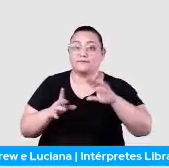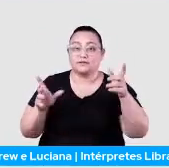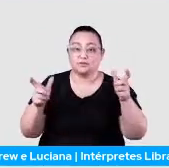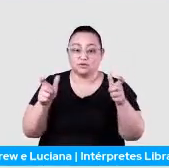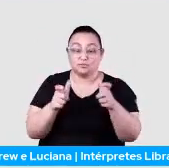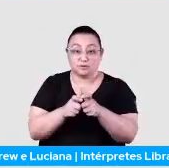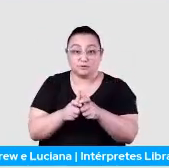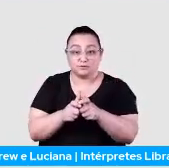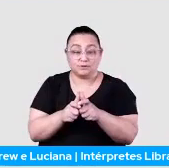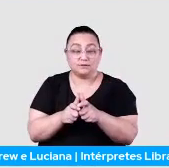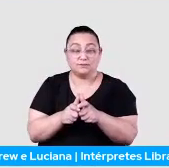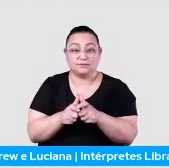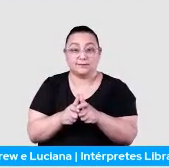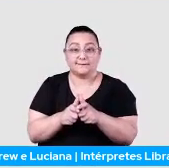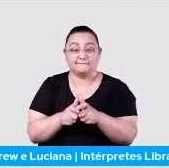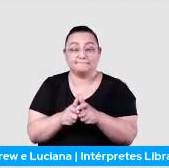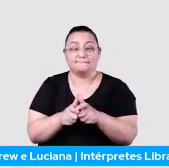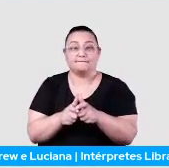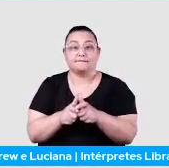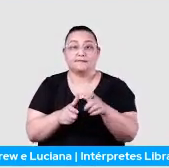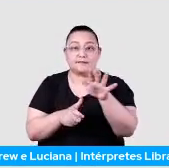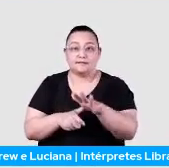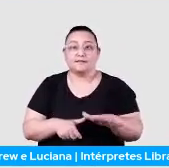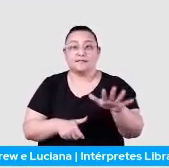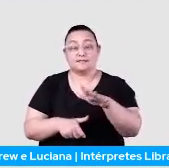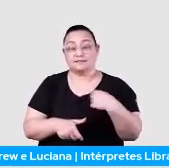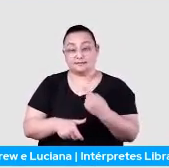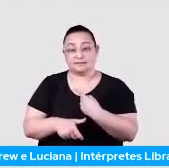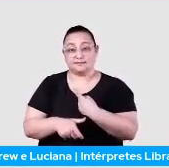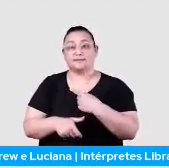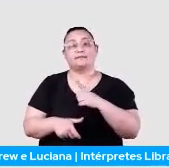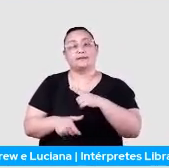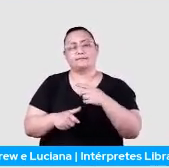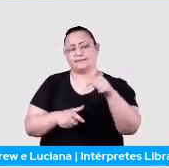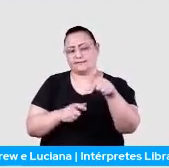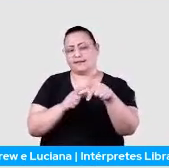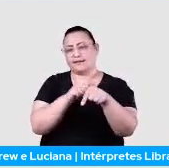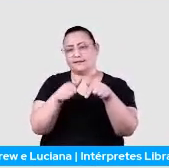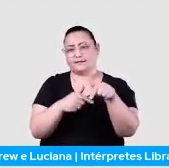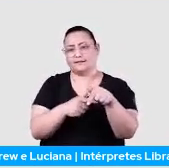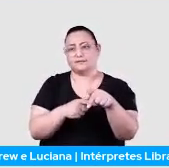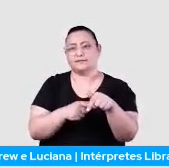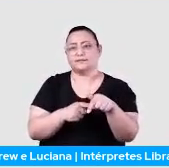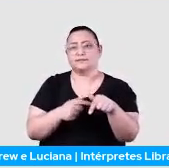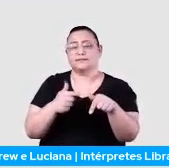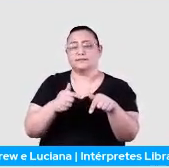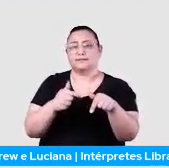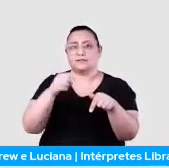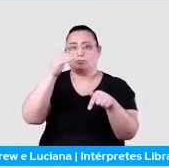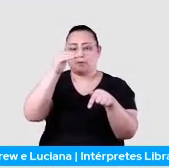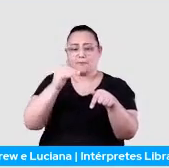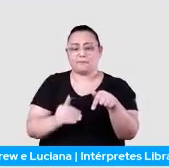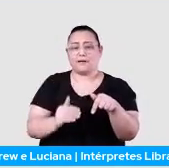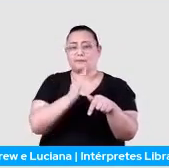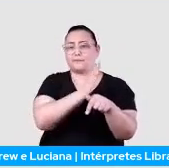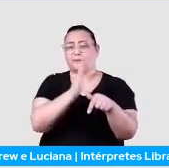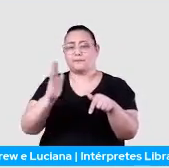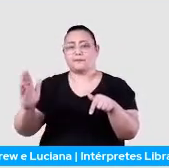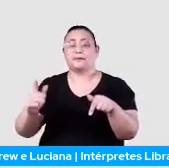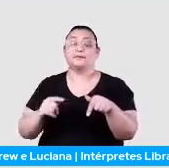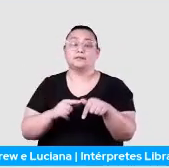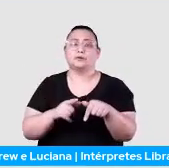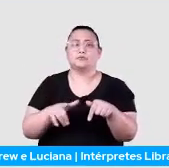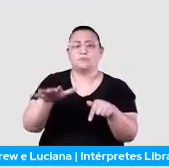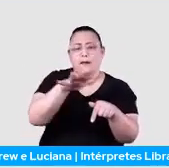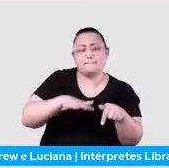dessas aqui, nesse nosso caso aqui, a gente tem 7. É um vetor de 7 dimensões. E quando a gente mapeia isso com